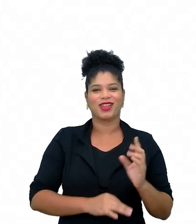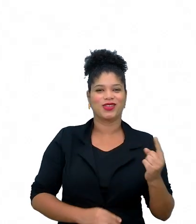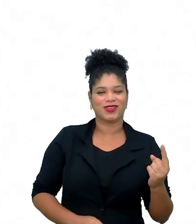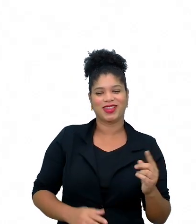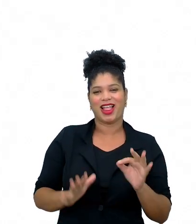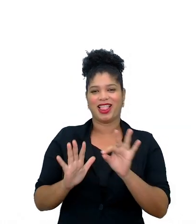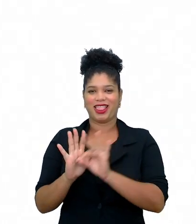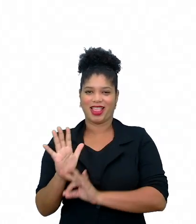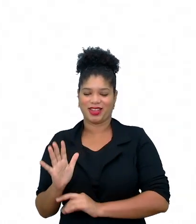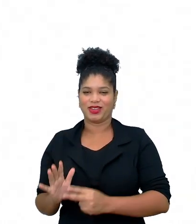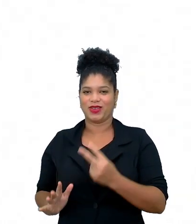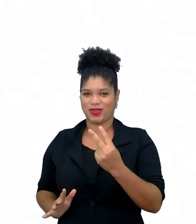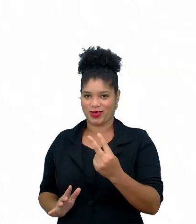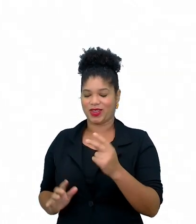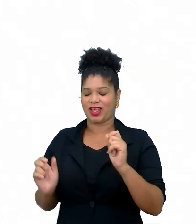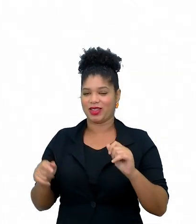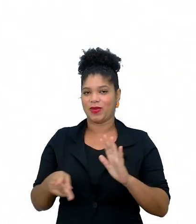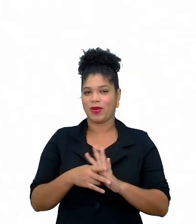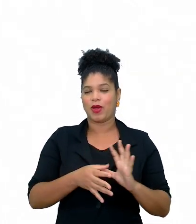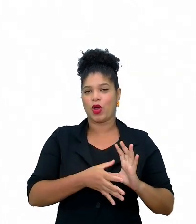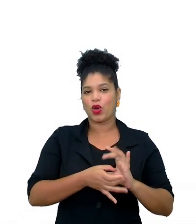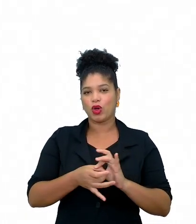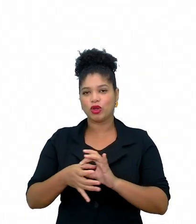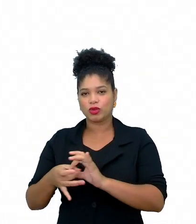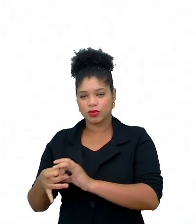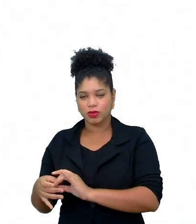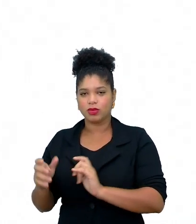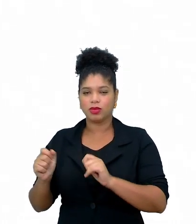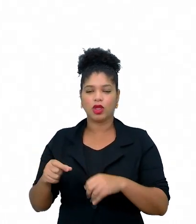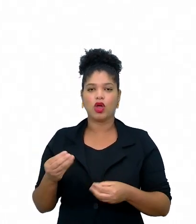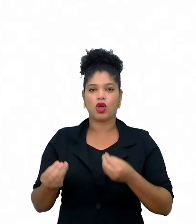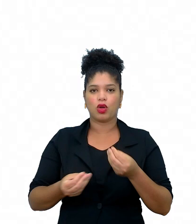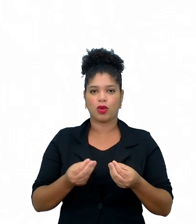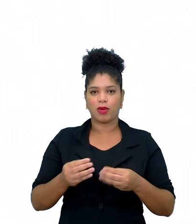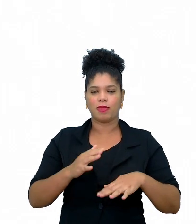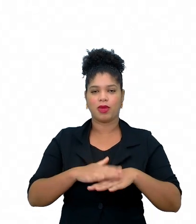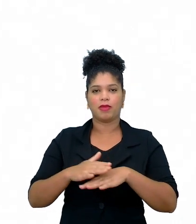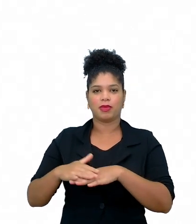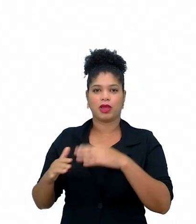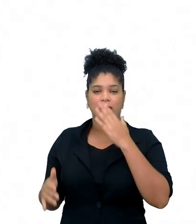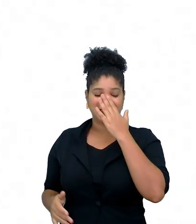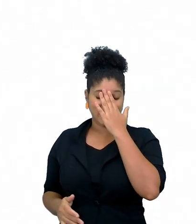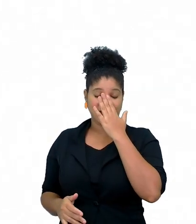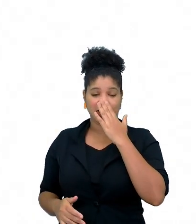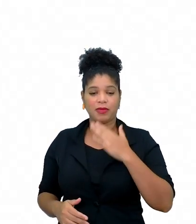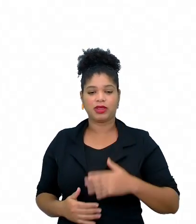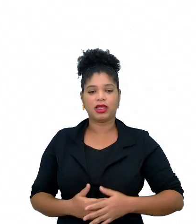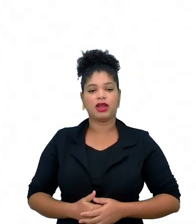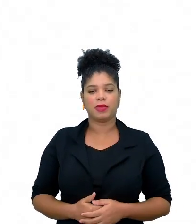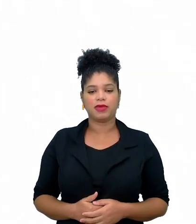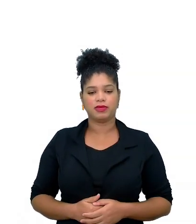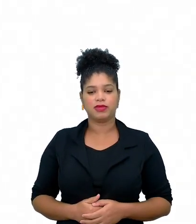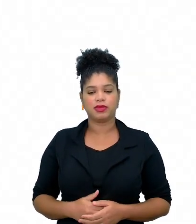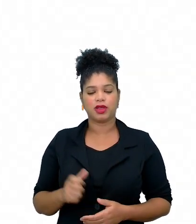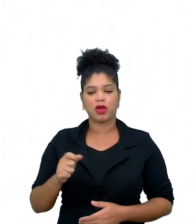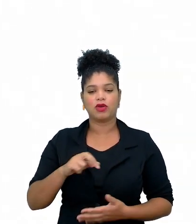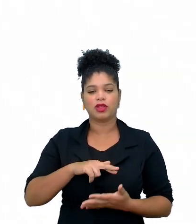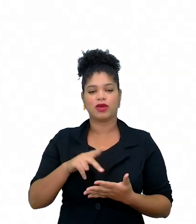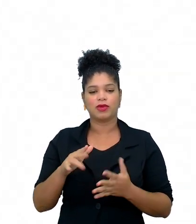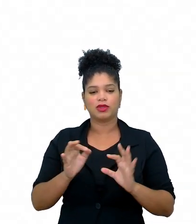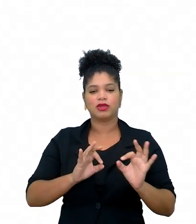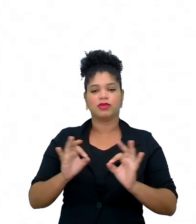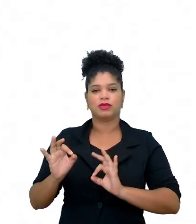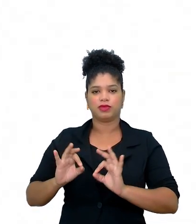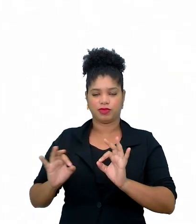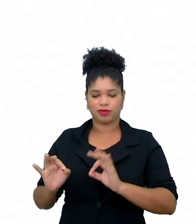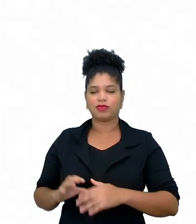podem destacar esse contexto de produção, o meio de circulação e a recepção, para depois eles conseguirem sistematizar